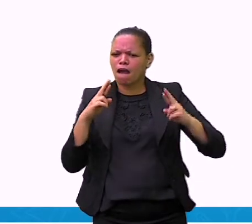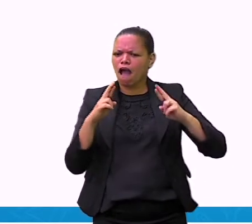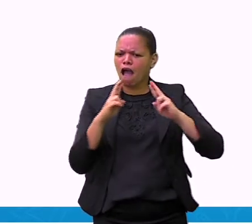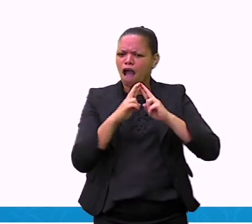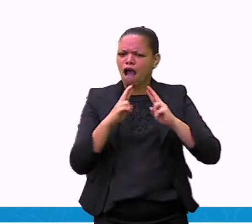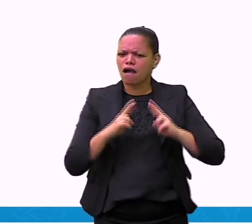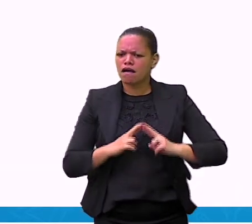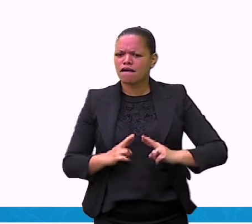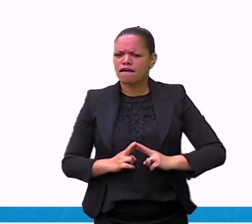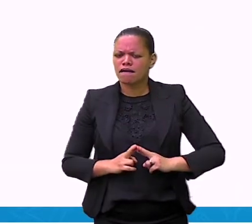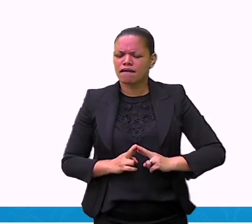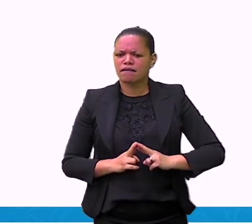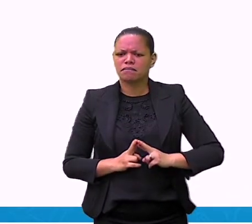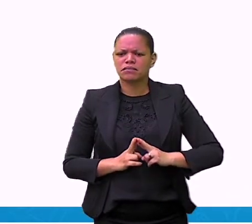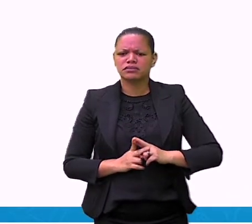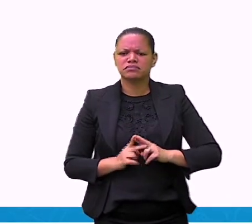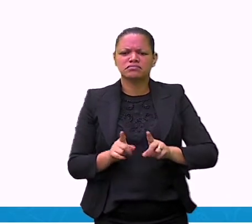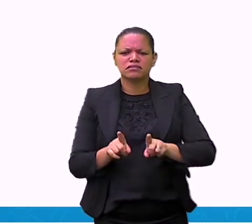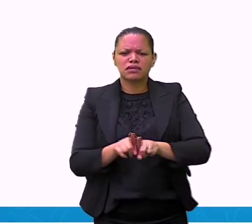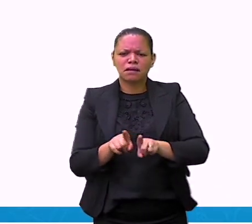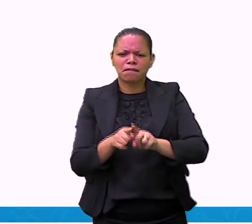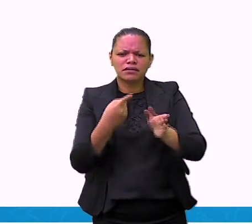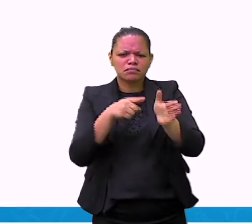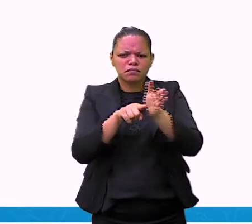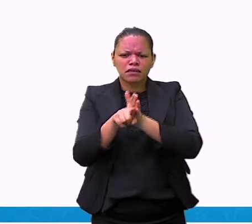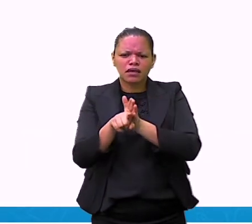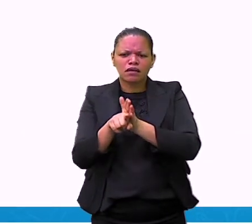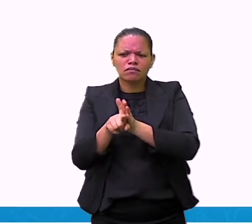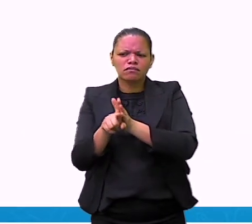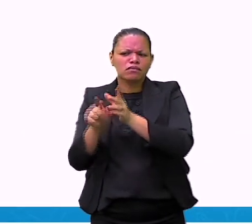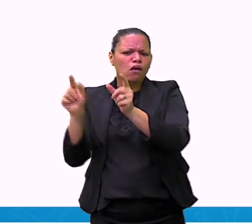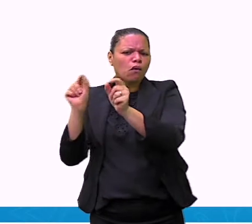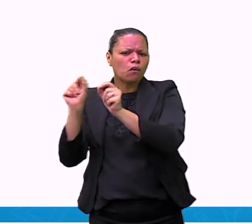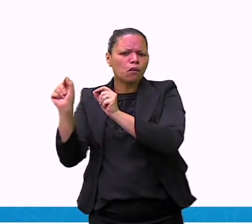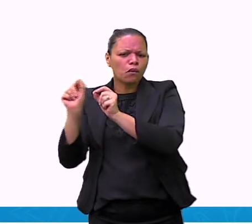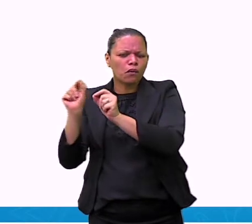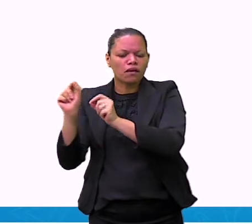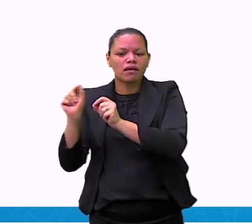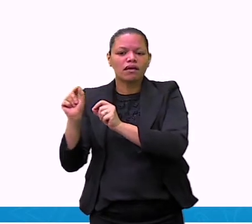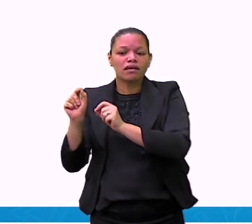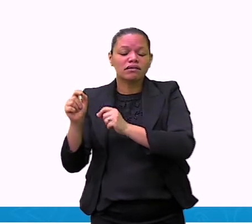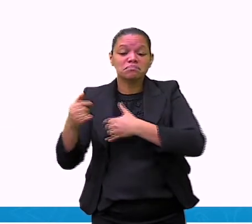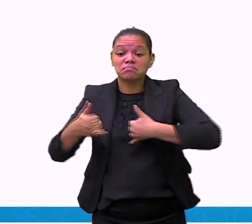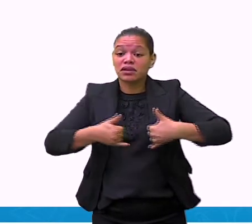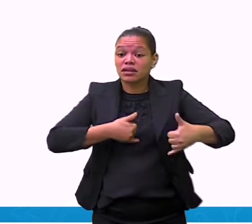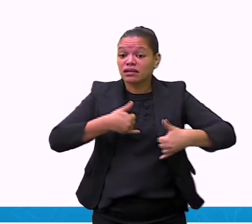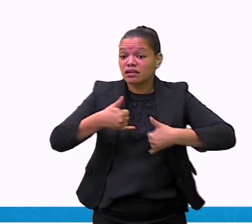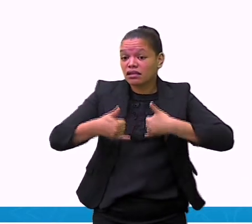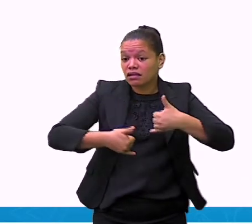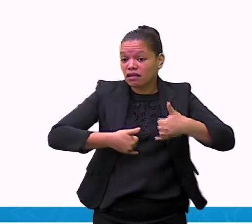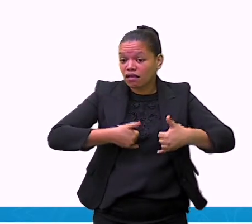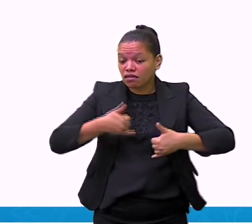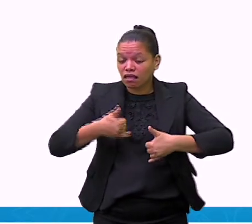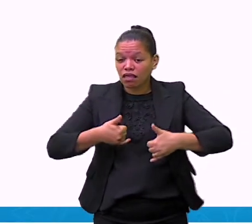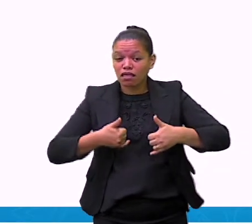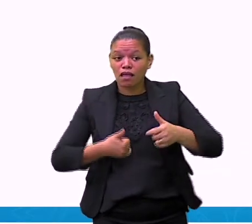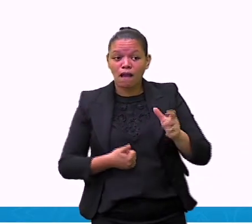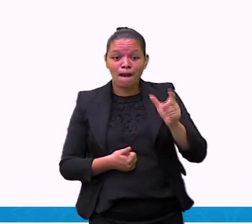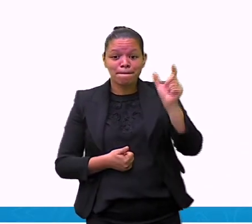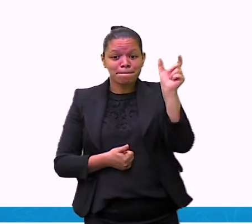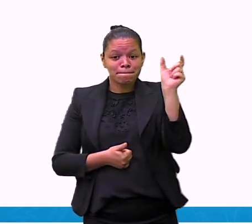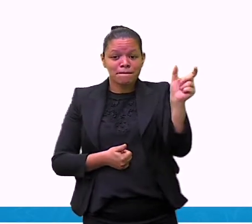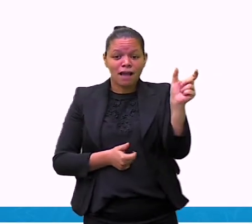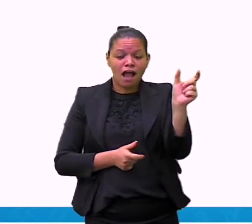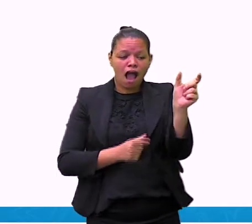O que é, o que é, brincadeiras, palavras, dentro de palavras